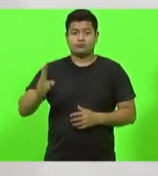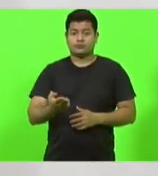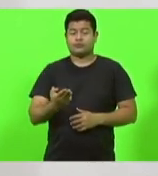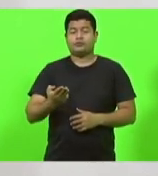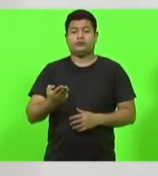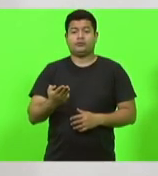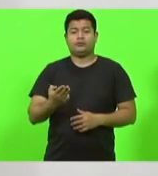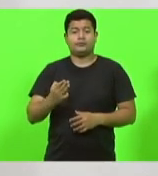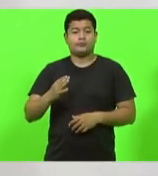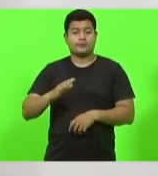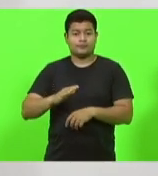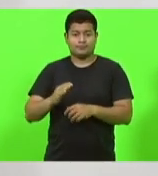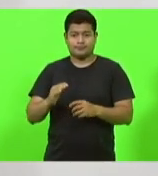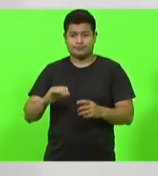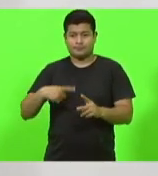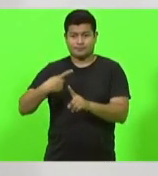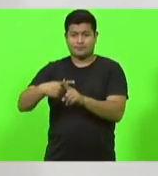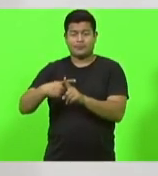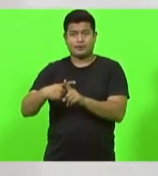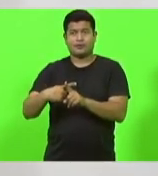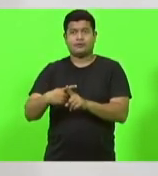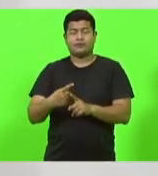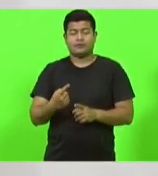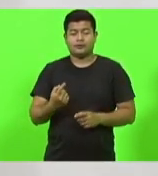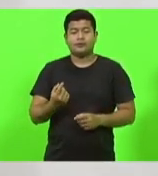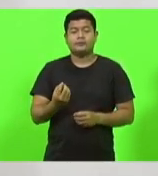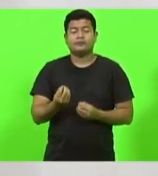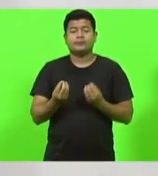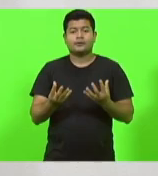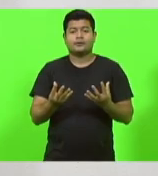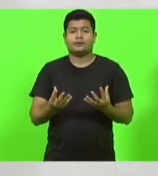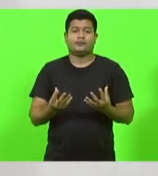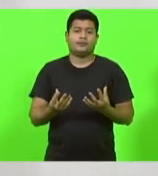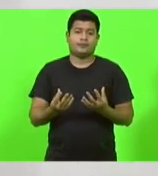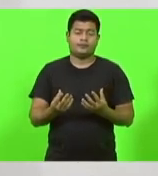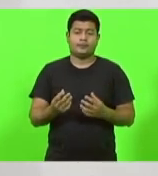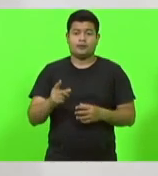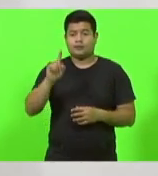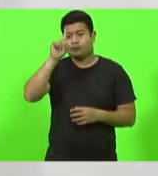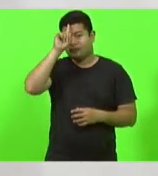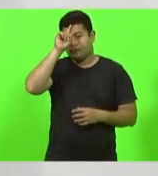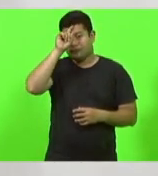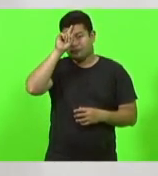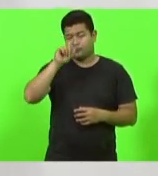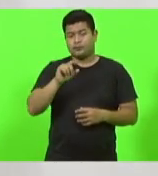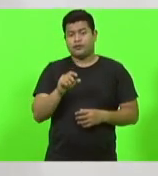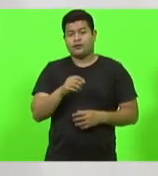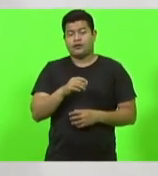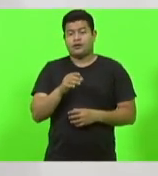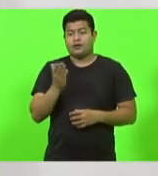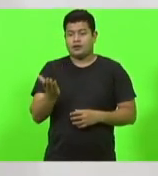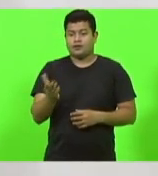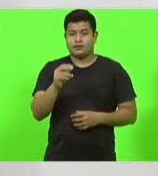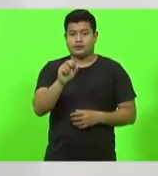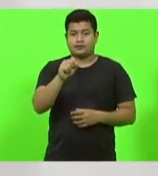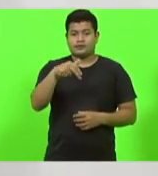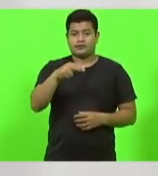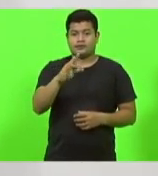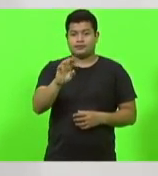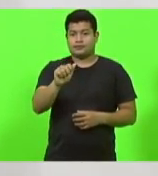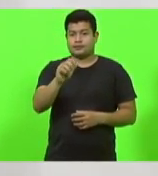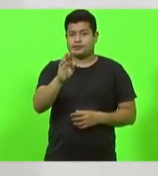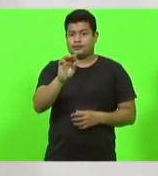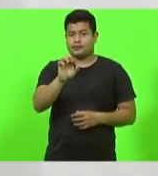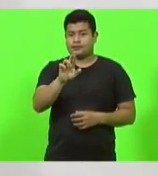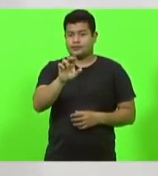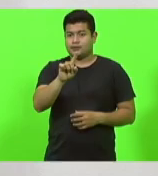de reais, mais 2 milhões de reais para o Hospital Santa Terezinha, esse hospital que